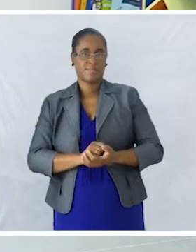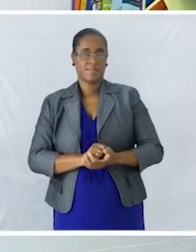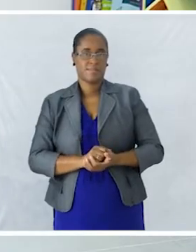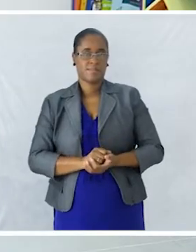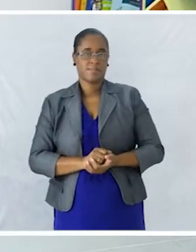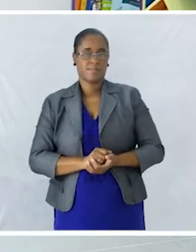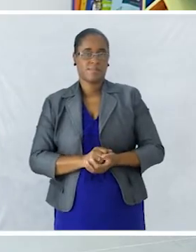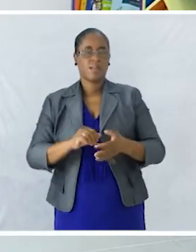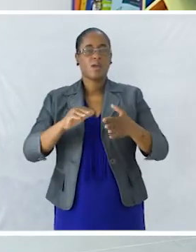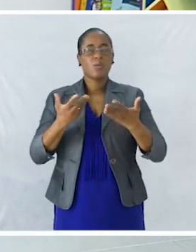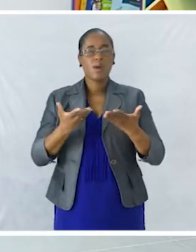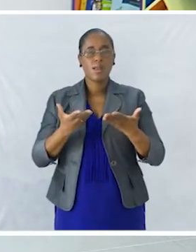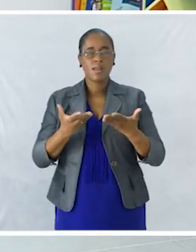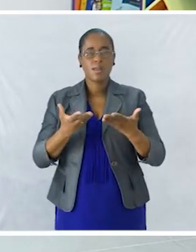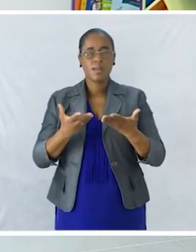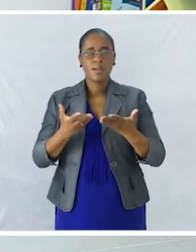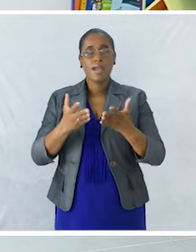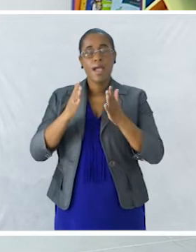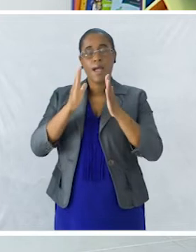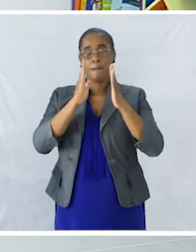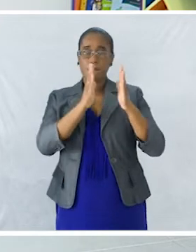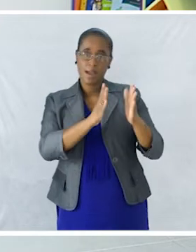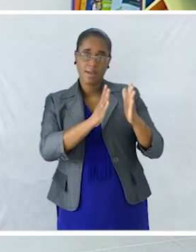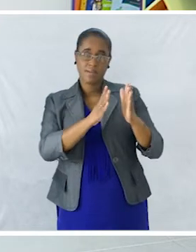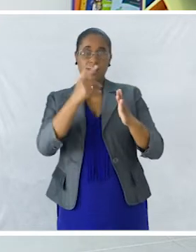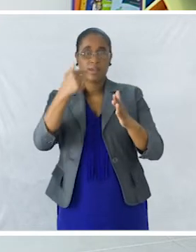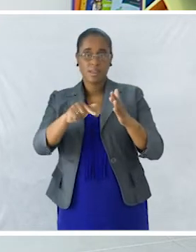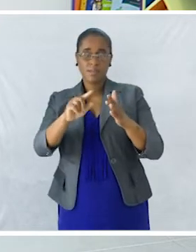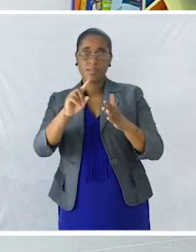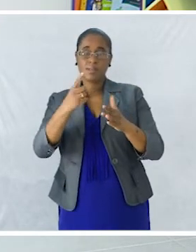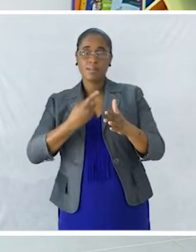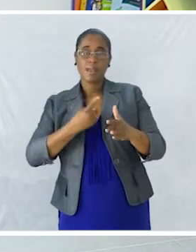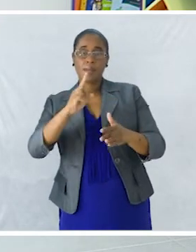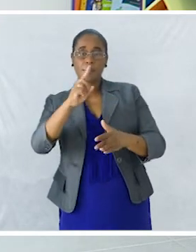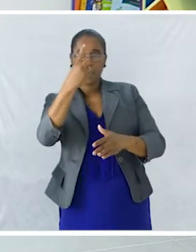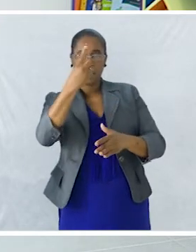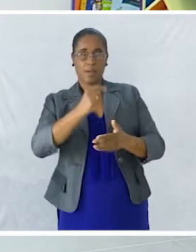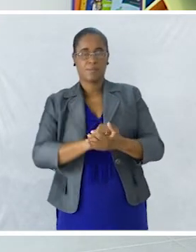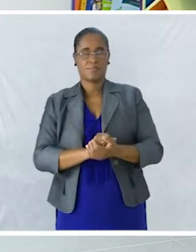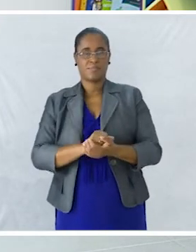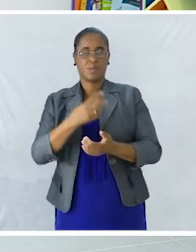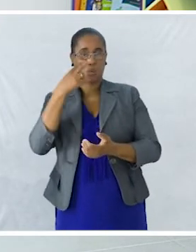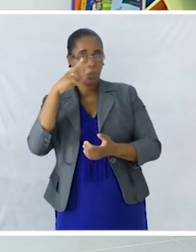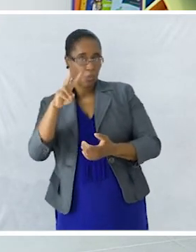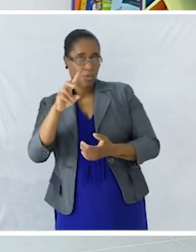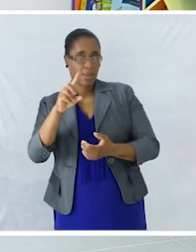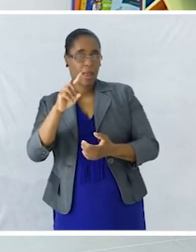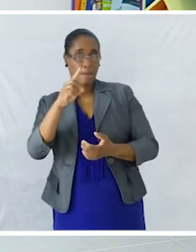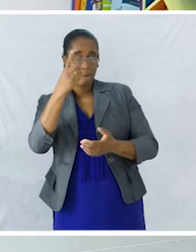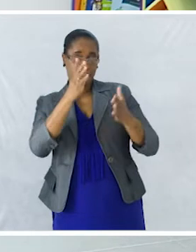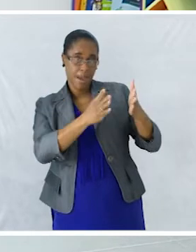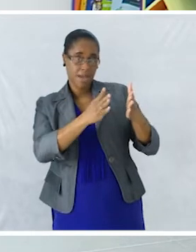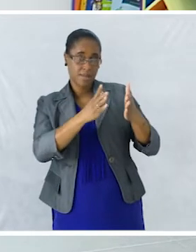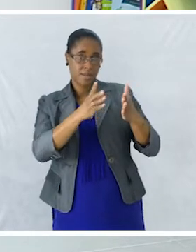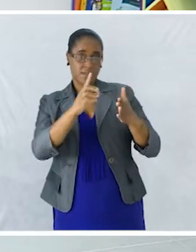Qual é a parte Que deve Vir em primeiro lugar Vimos que a parte Da introdução